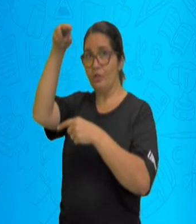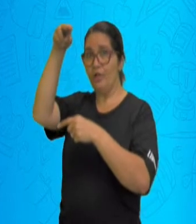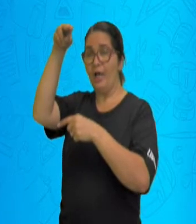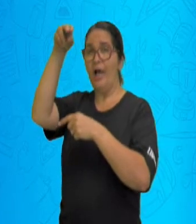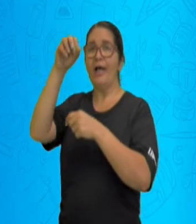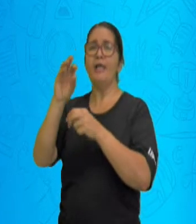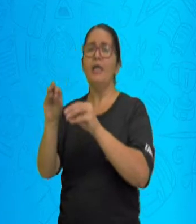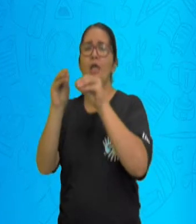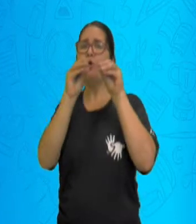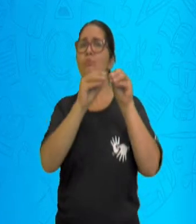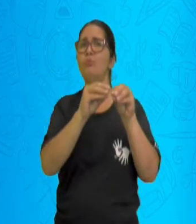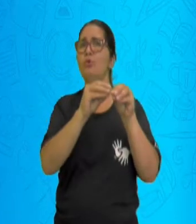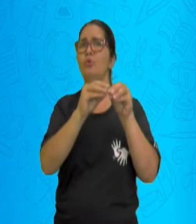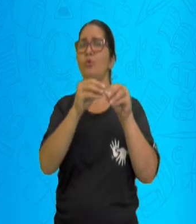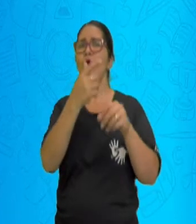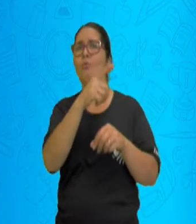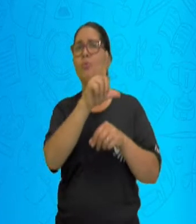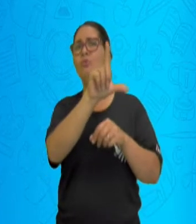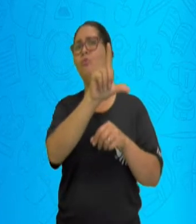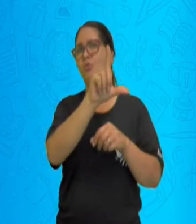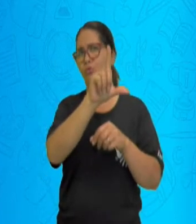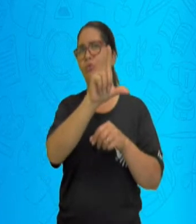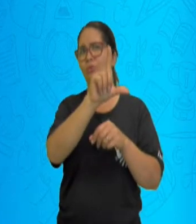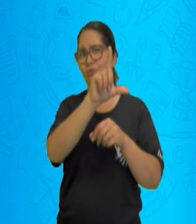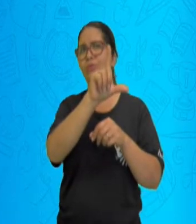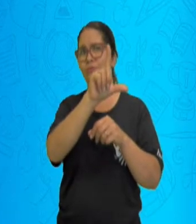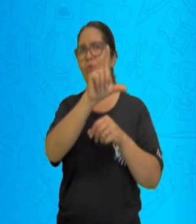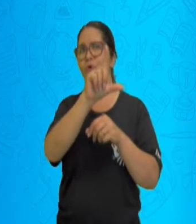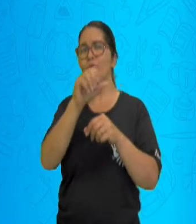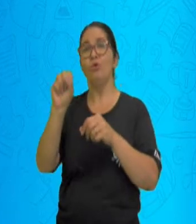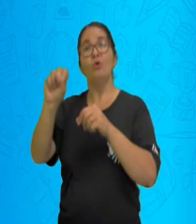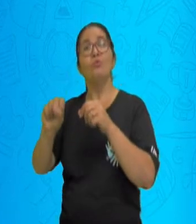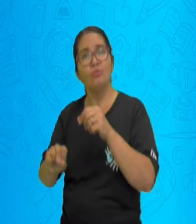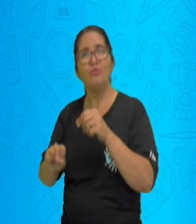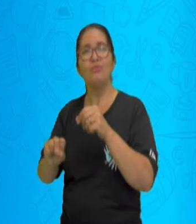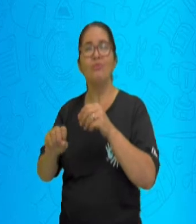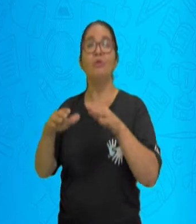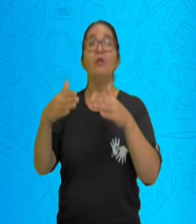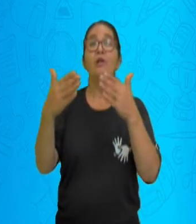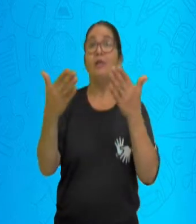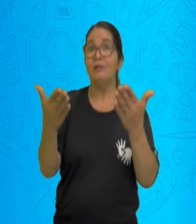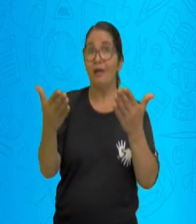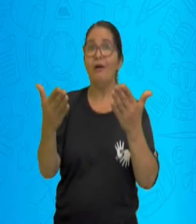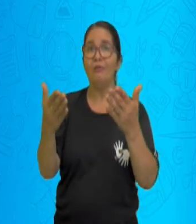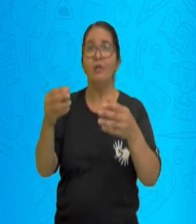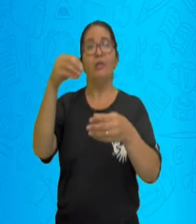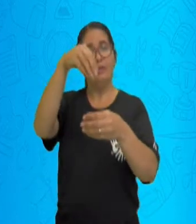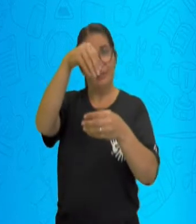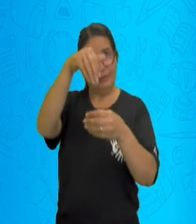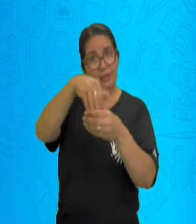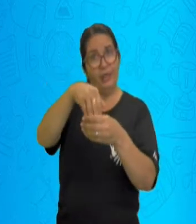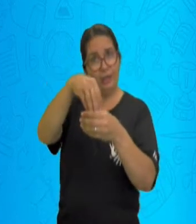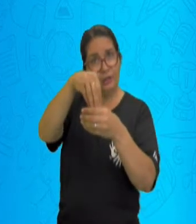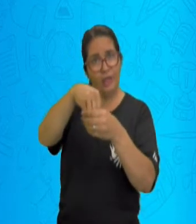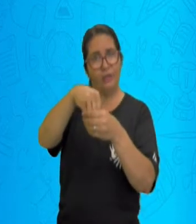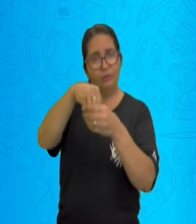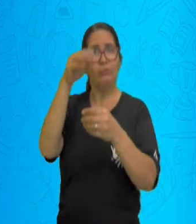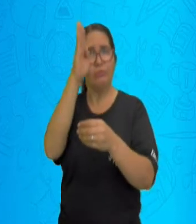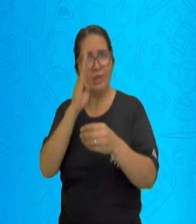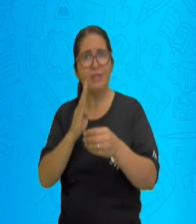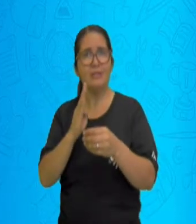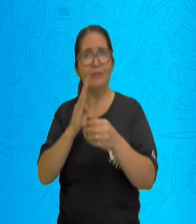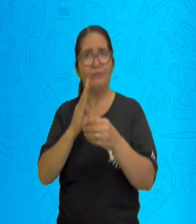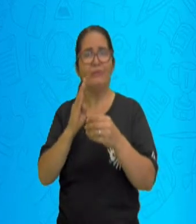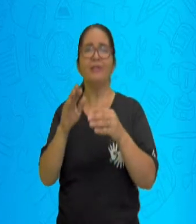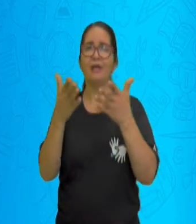com mais excelência para falar de um povo que veio para o nosso país? Quando o nosso país foi colonizado pelos portugueses.